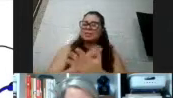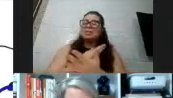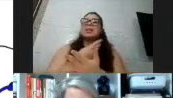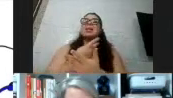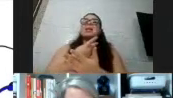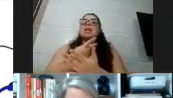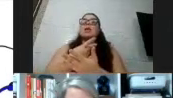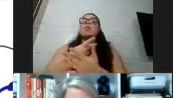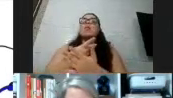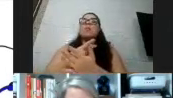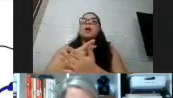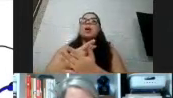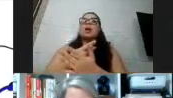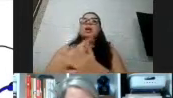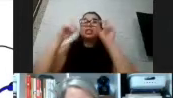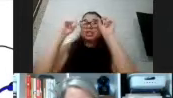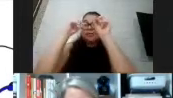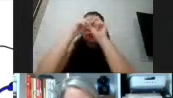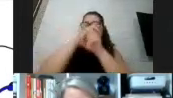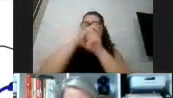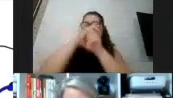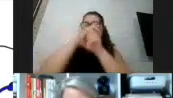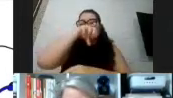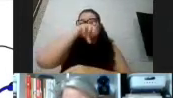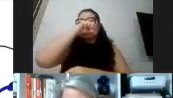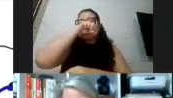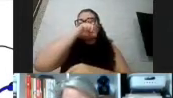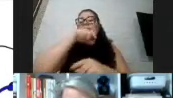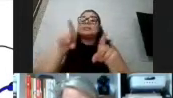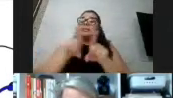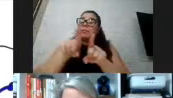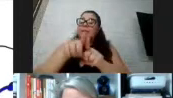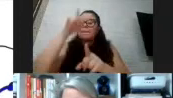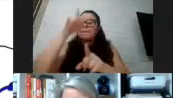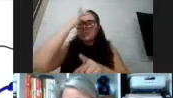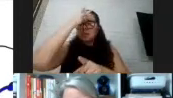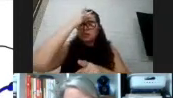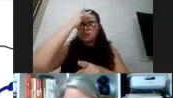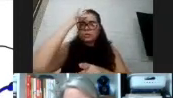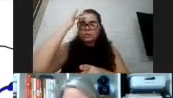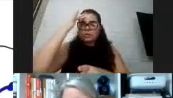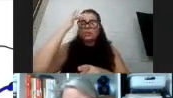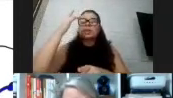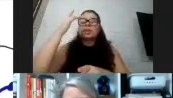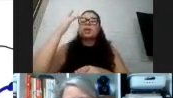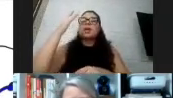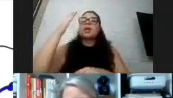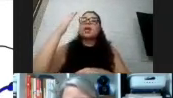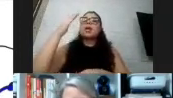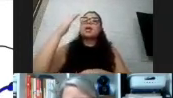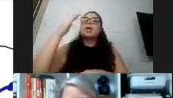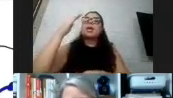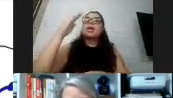anatômica para respiração, pessoas com acondroplasia, unanismo, também tem alterações na